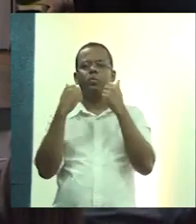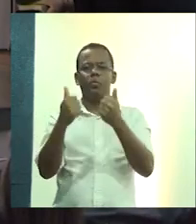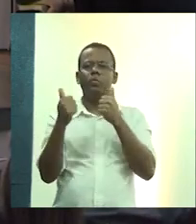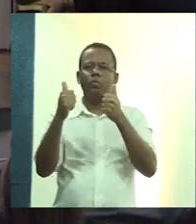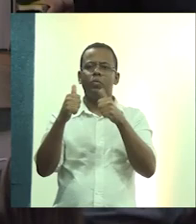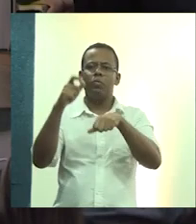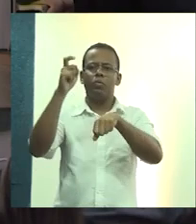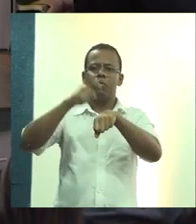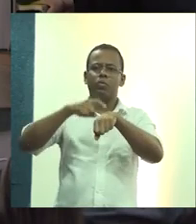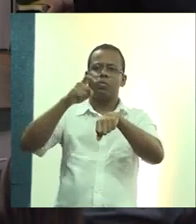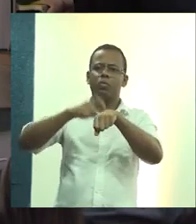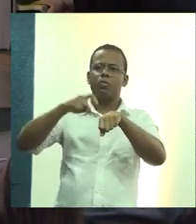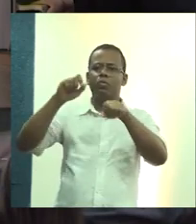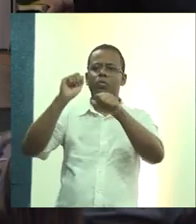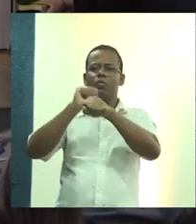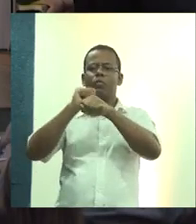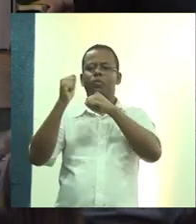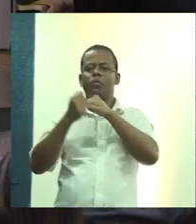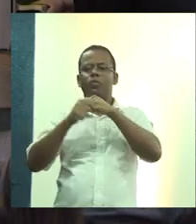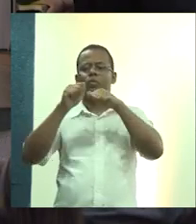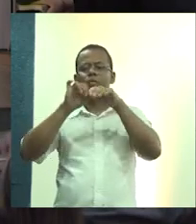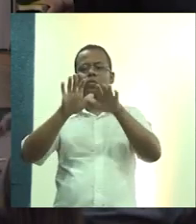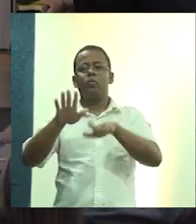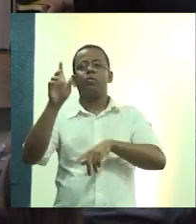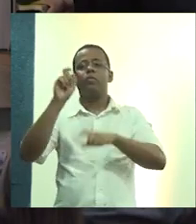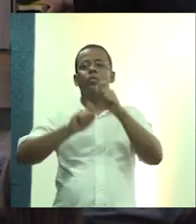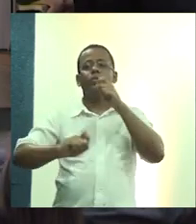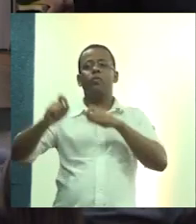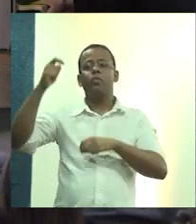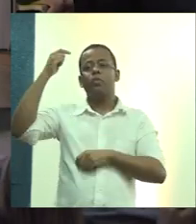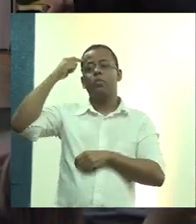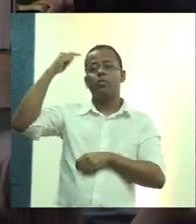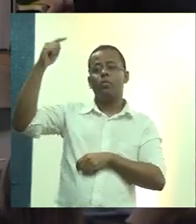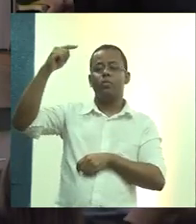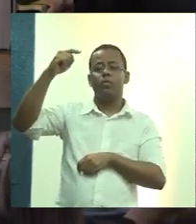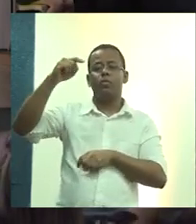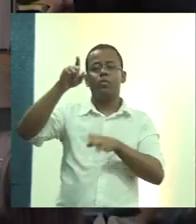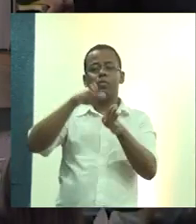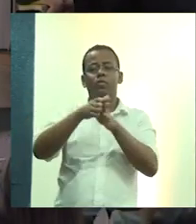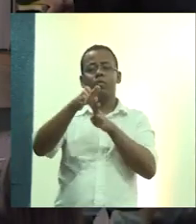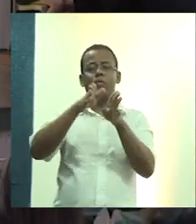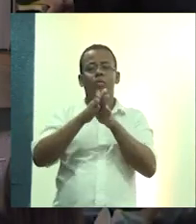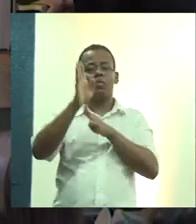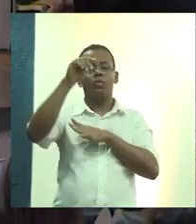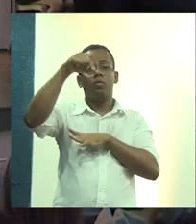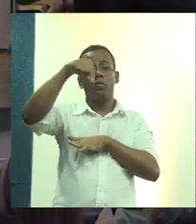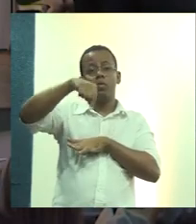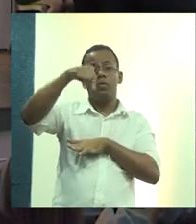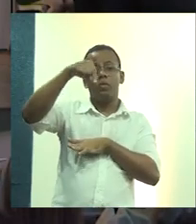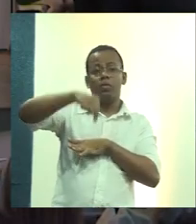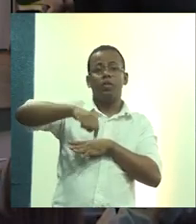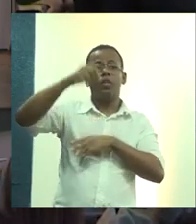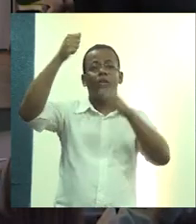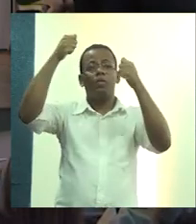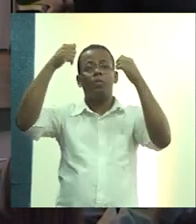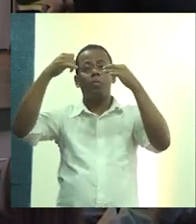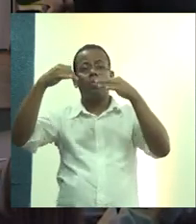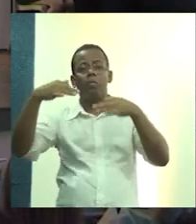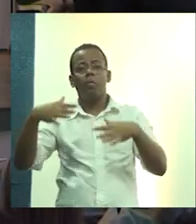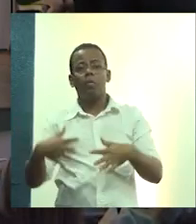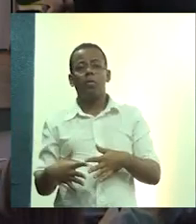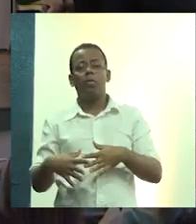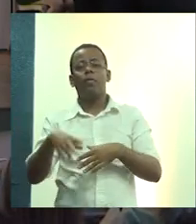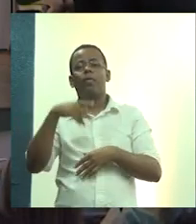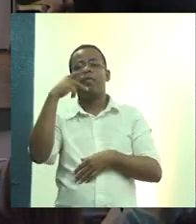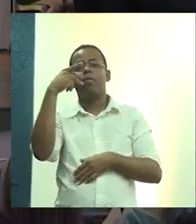época da pandemia. A ideia do nosso conselho, que é sempre alardeada e propagandeada pelo